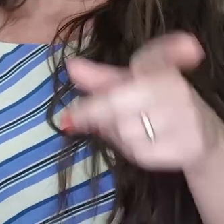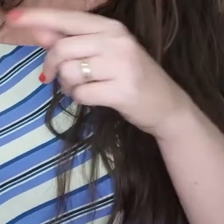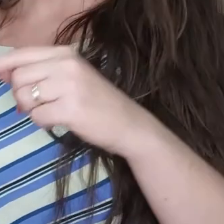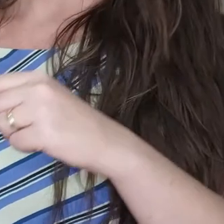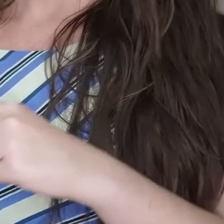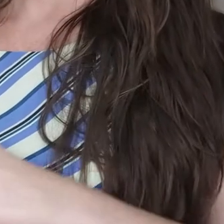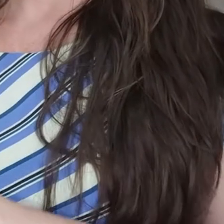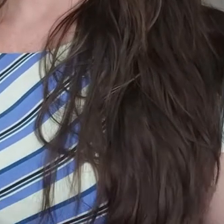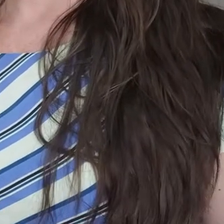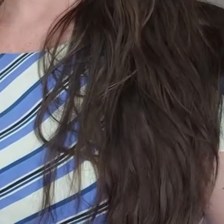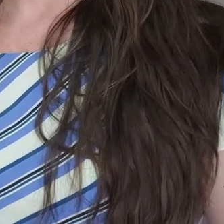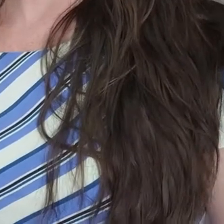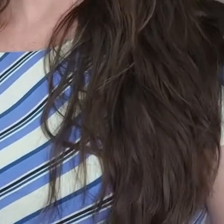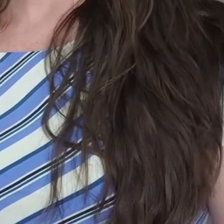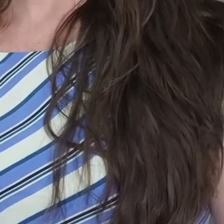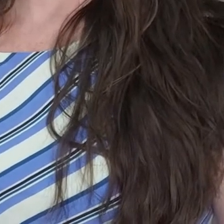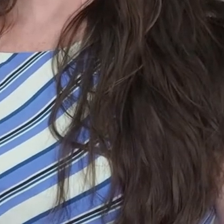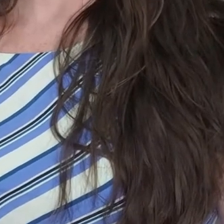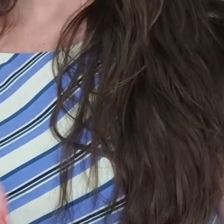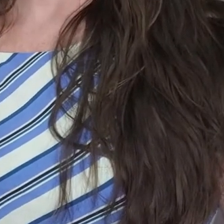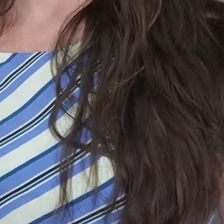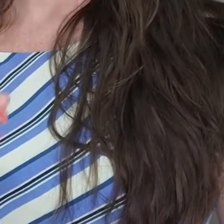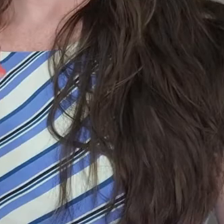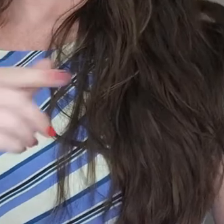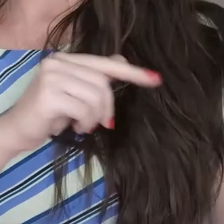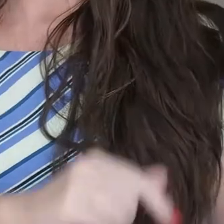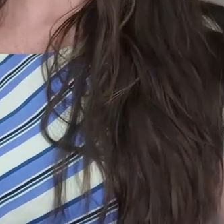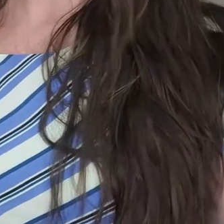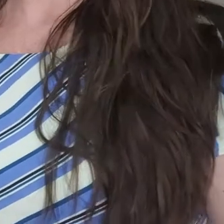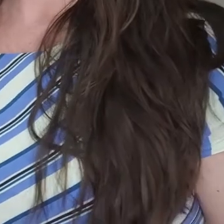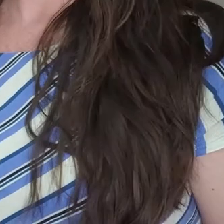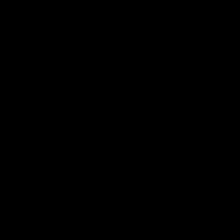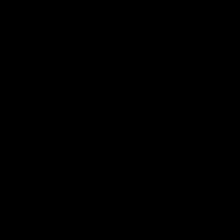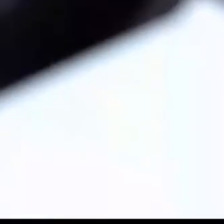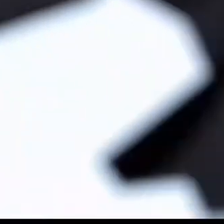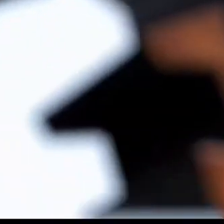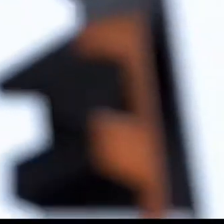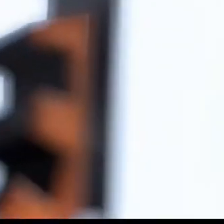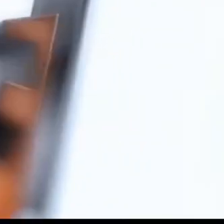Fiquem atentos aos sentidos das conjunções ao ler ou escrever um texto.